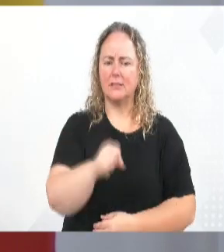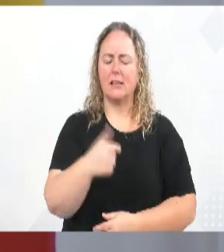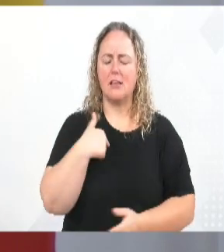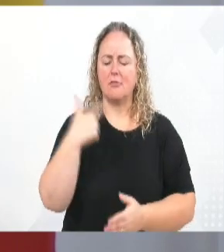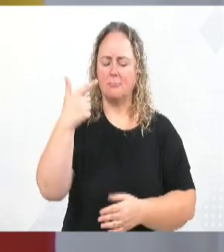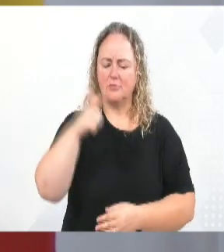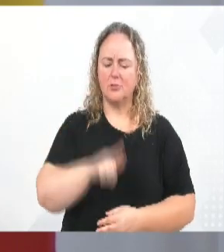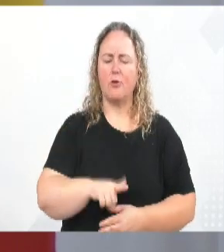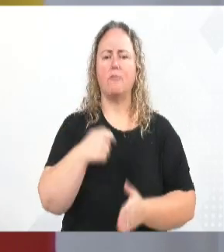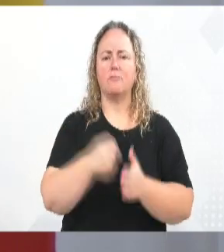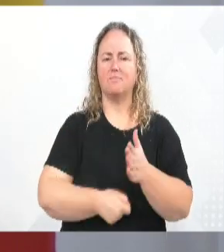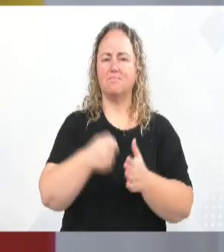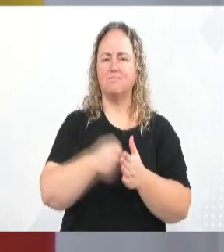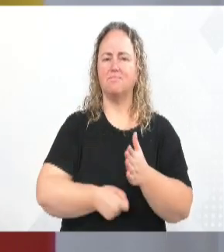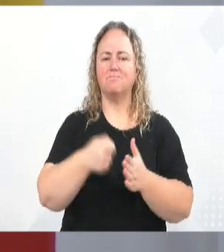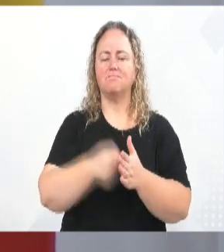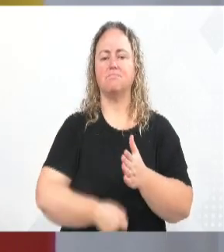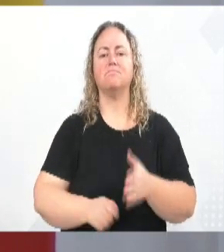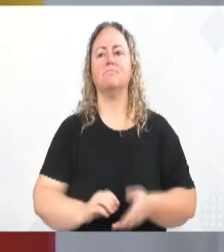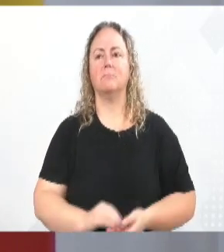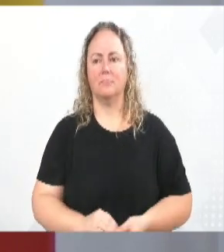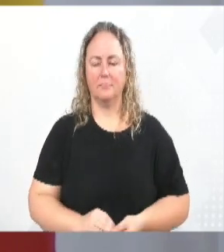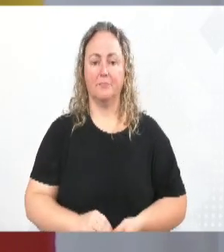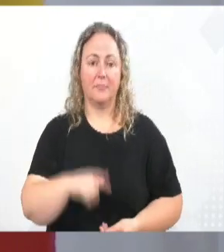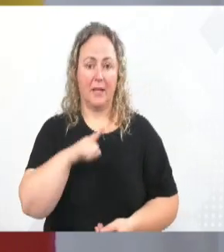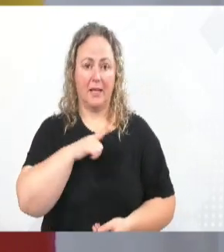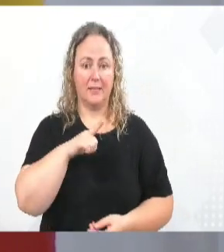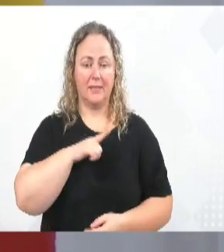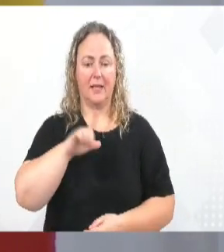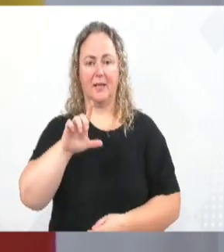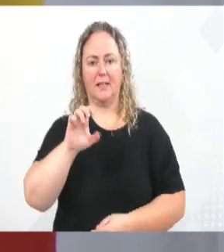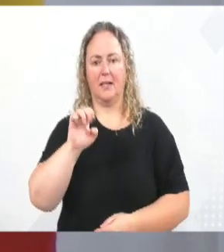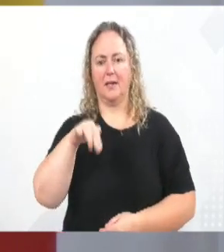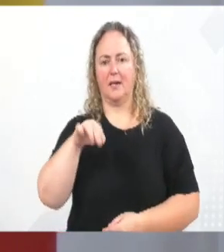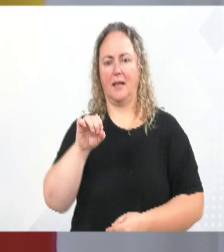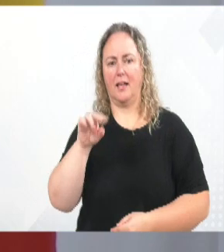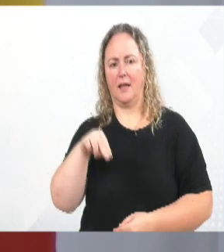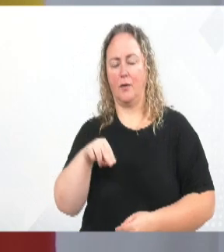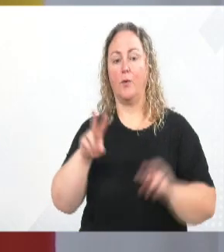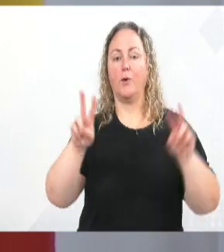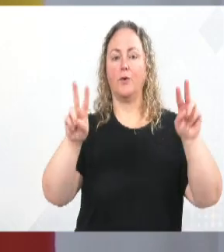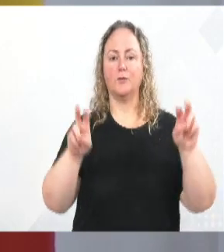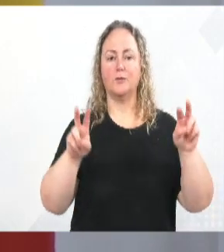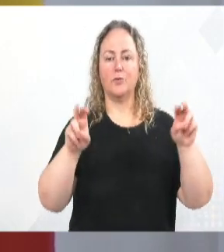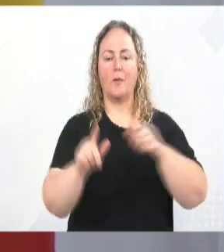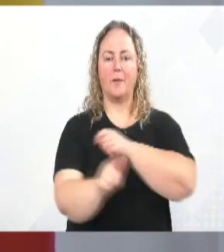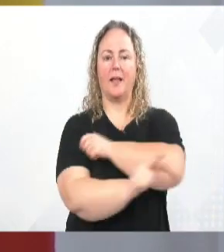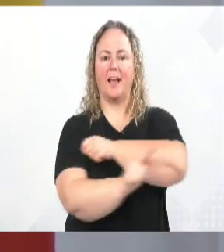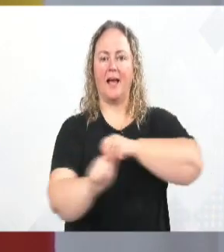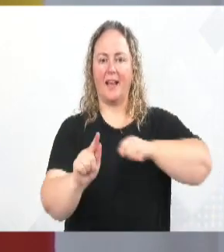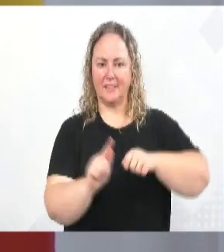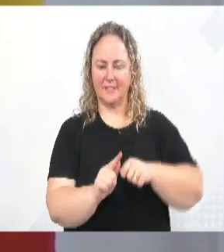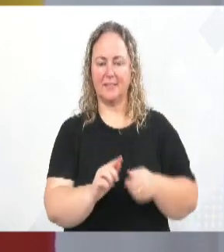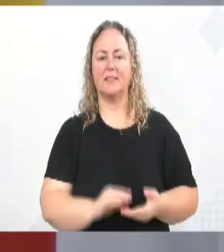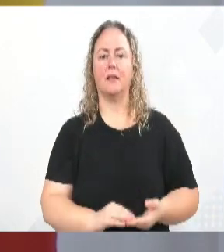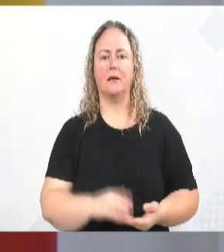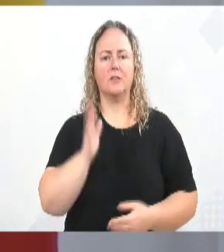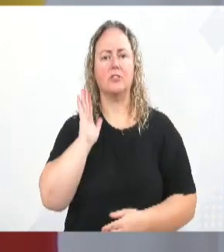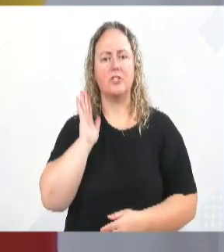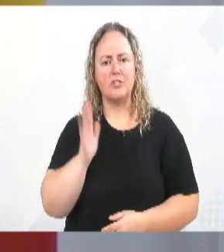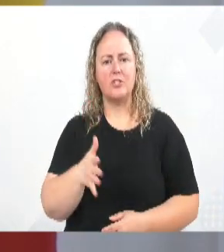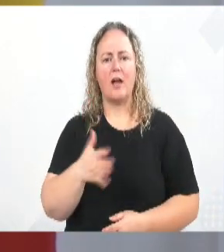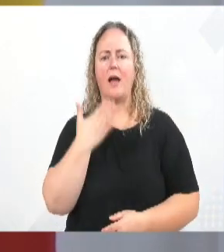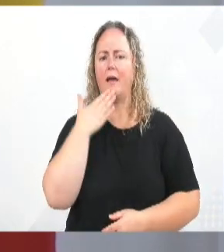por mais uma conquista. Dizer ao Lennon, que tem lutado tanto sobre a pista de skate no bairro Garcia, fizemos requerimento,